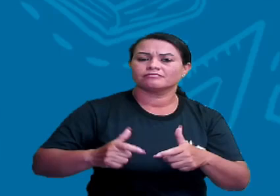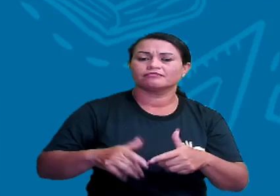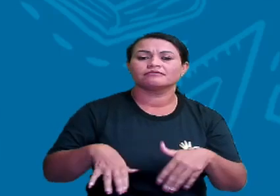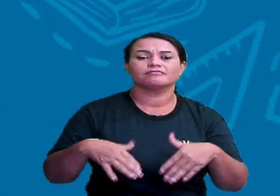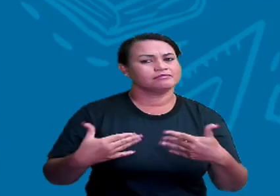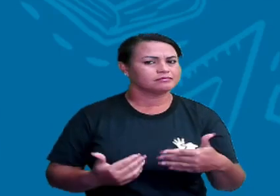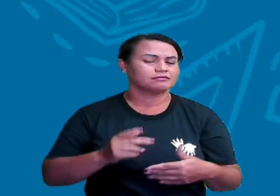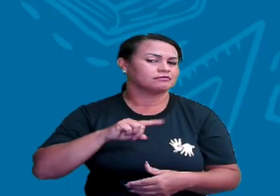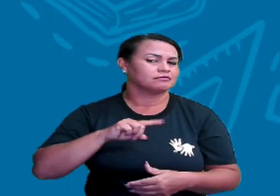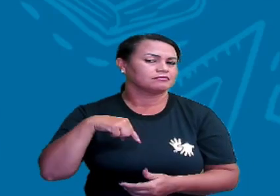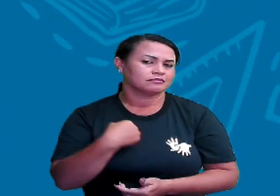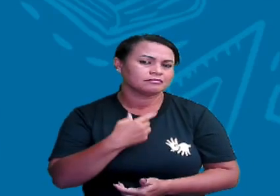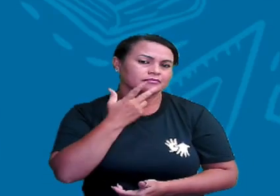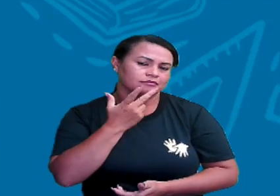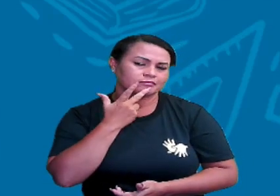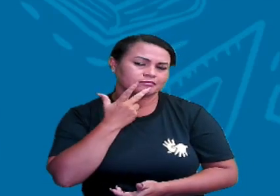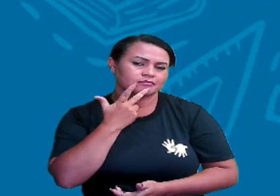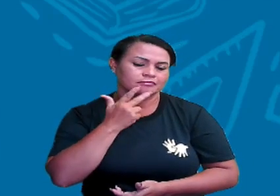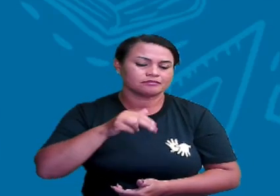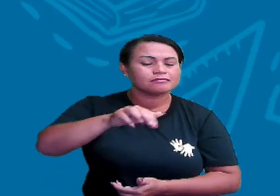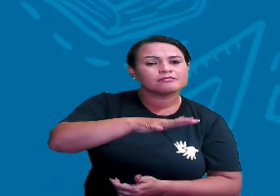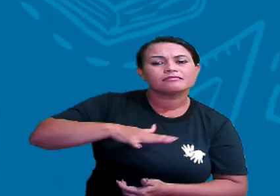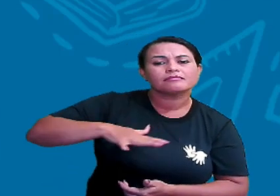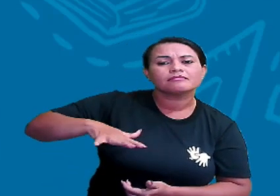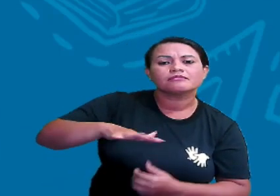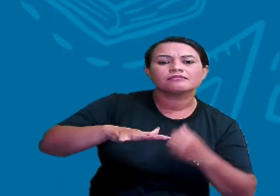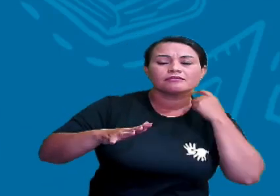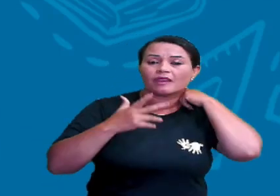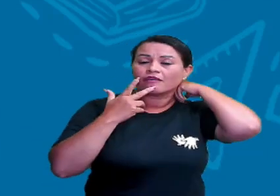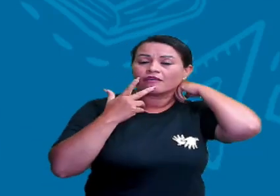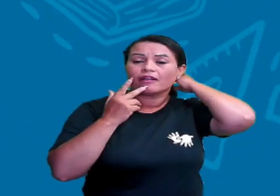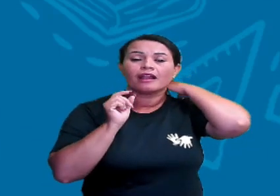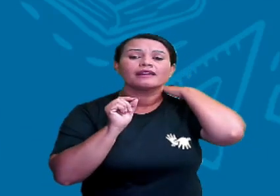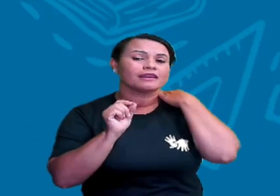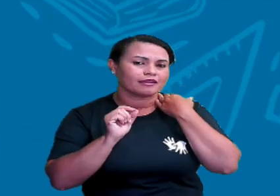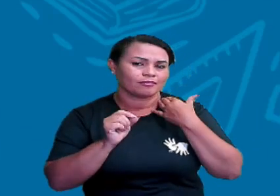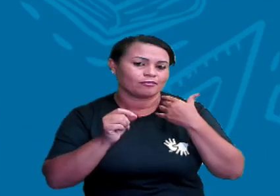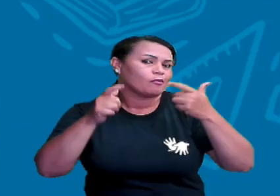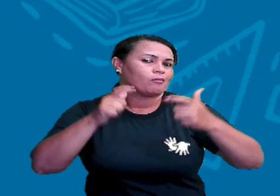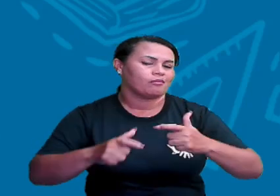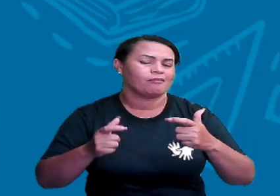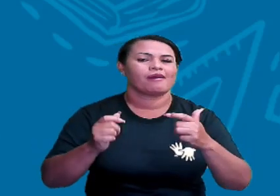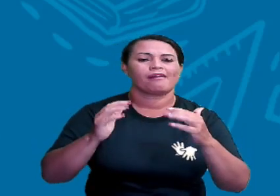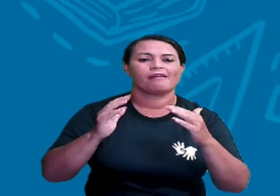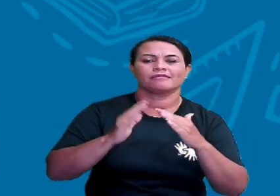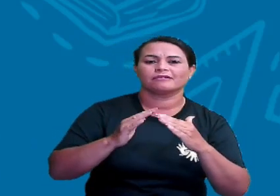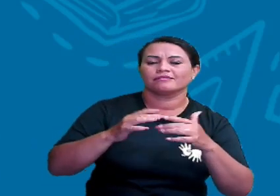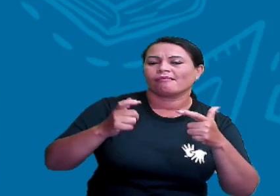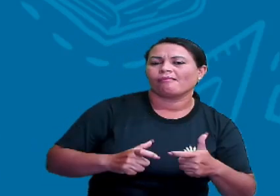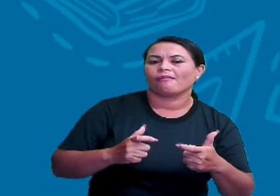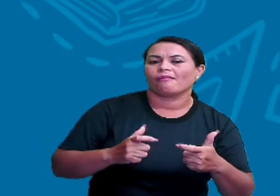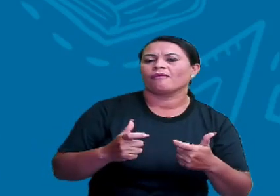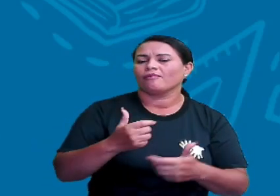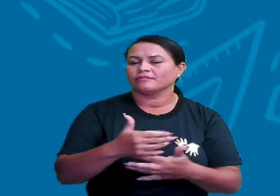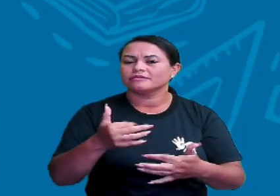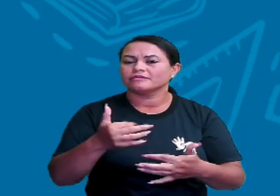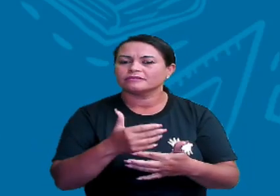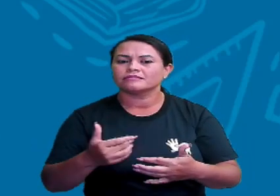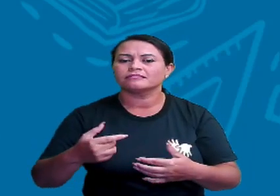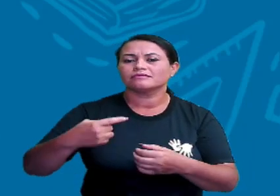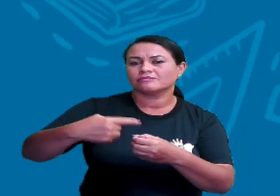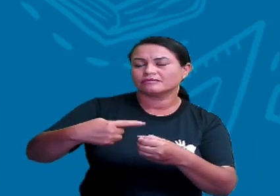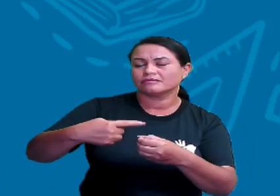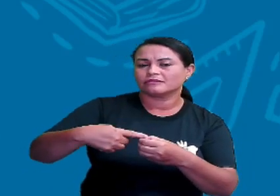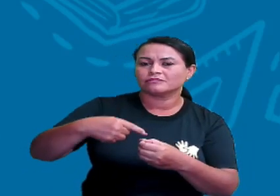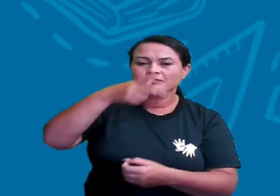Então, quando a gente falar de espaço geográfico, a gente está falando do lugar onde a gente vive, da nossa cidade, do nosso município, do